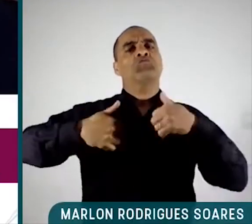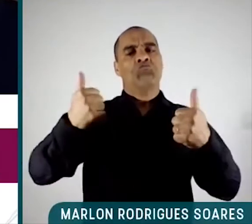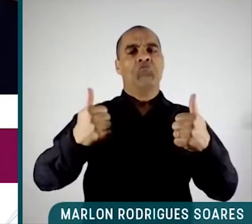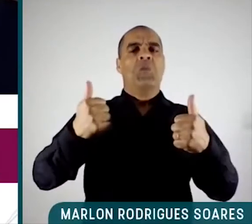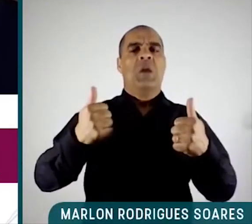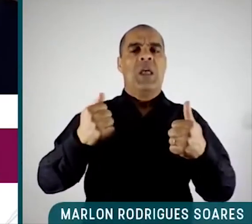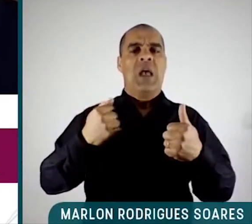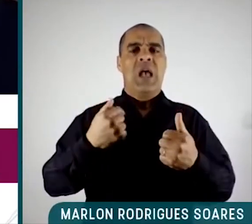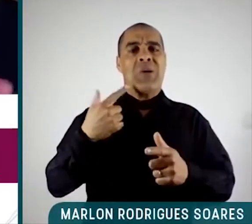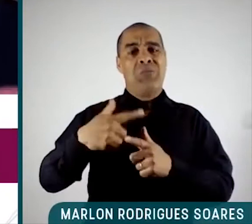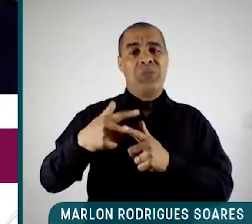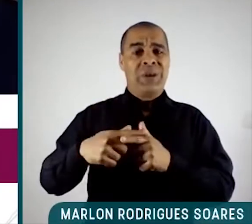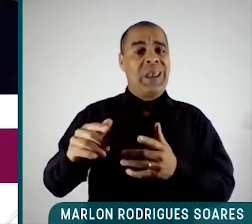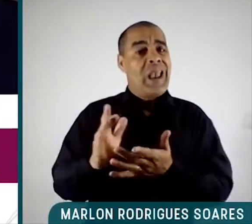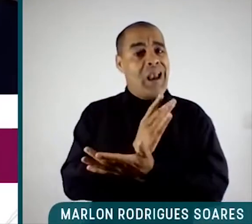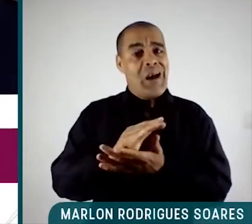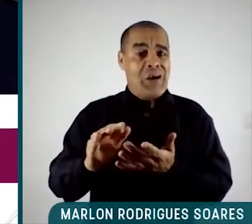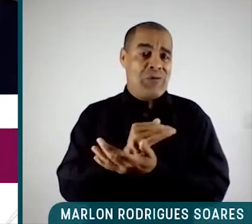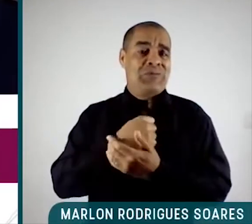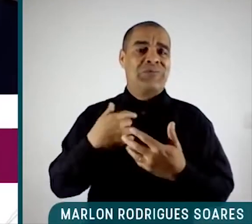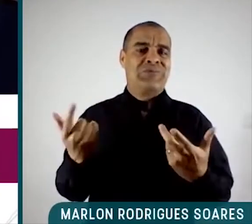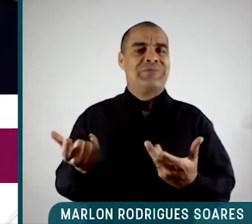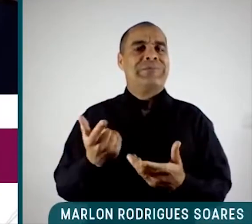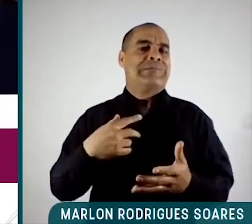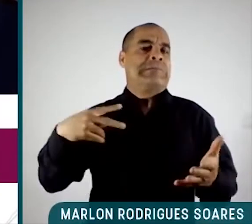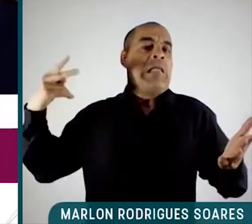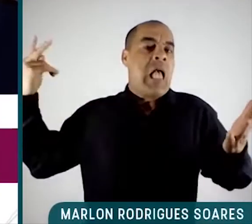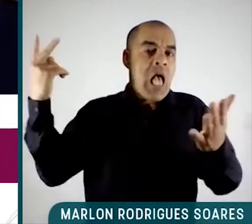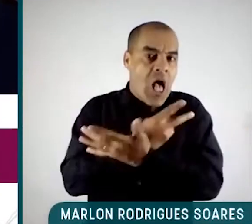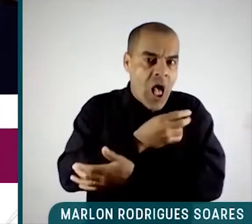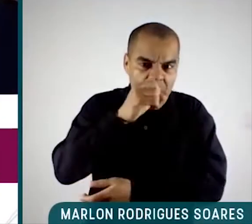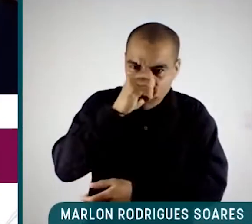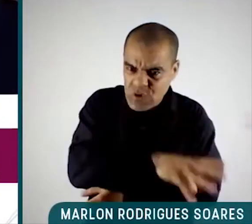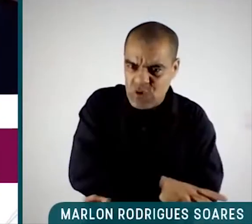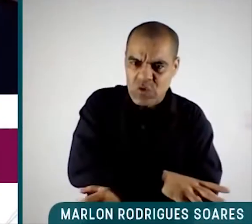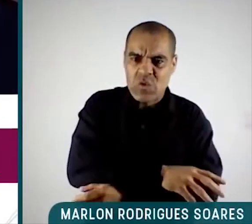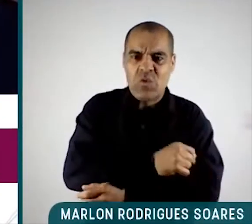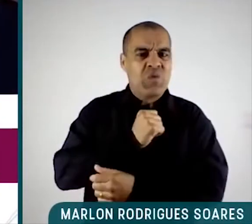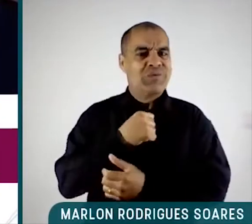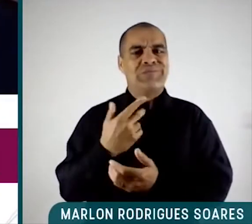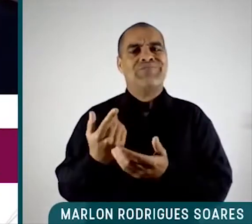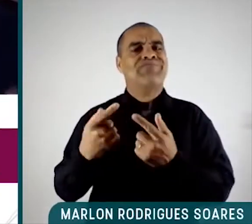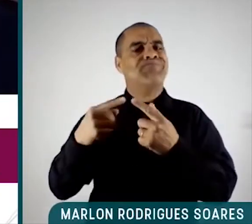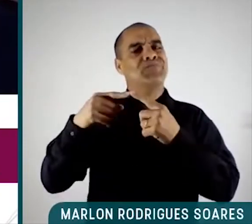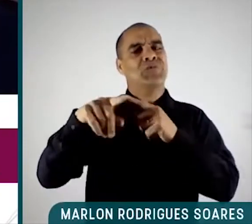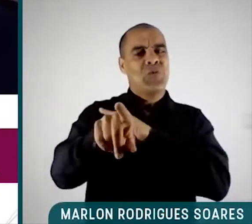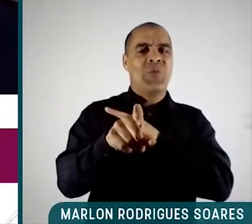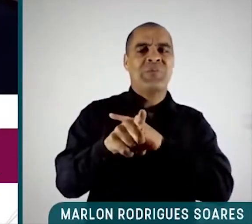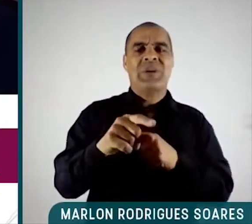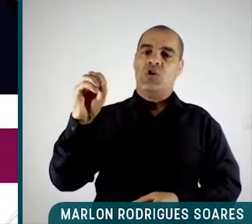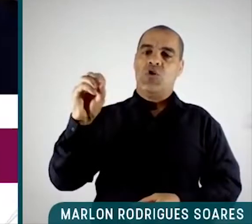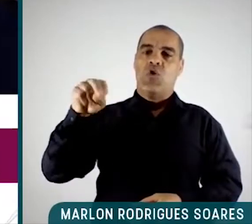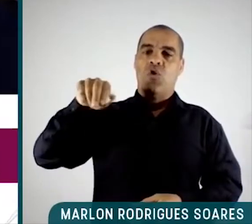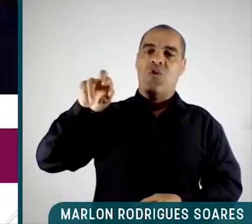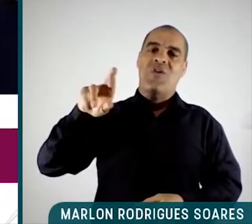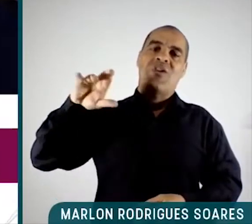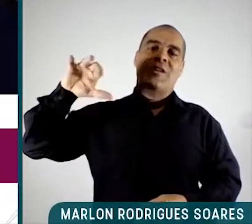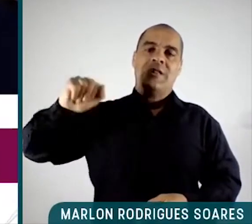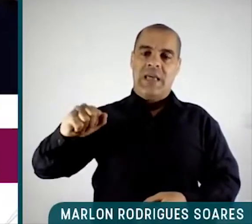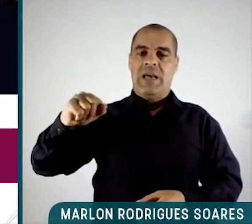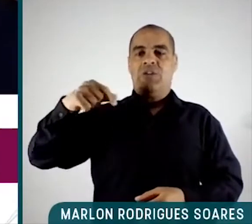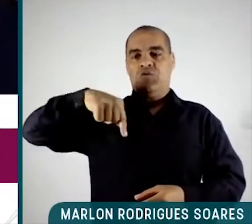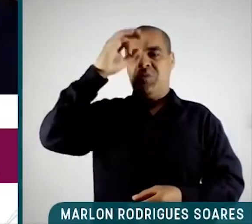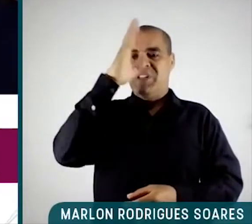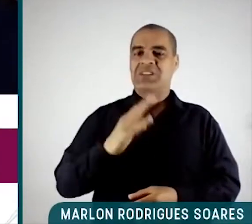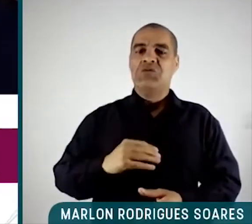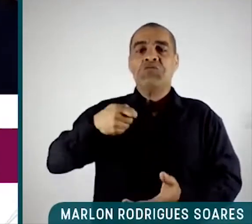que não correspondem às melhores práticas internacionais, estão desafiando o Brasil apenas no campo político. O imposto sobre as